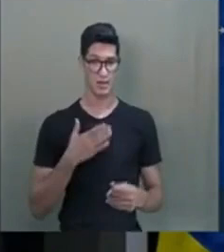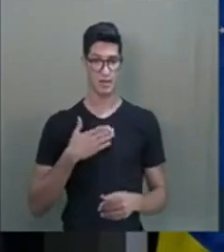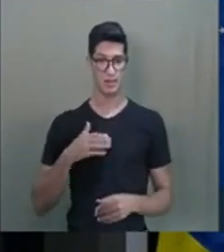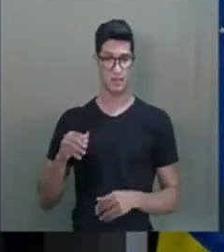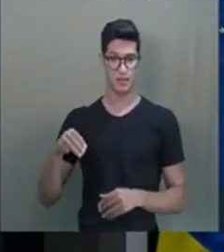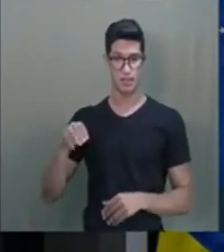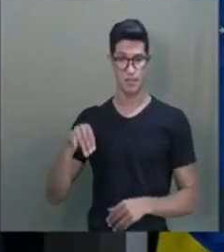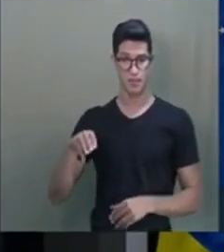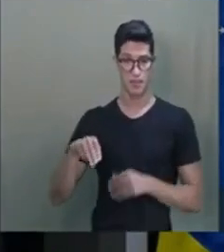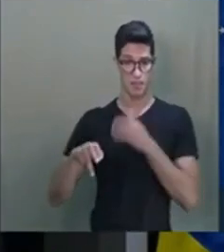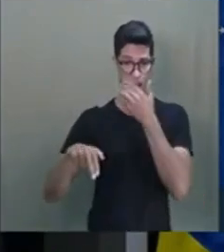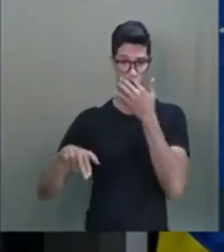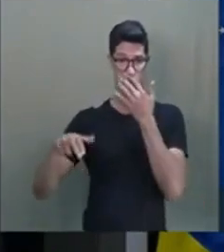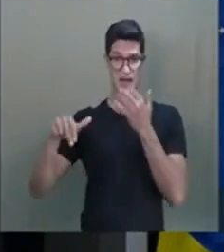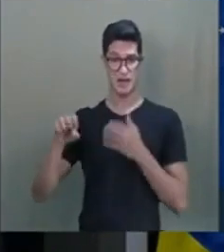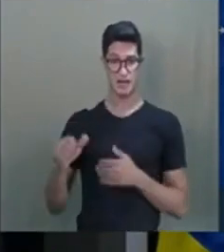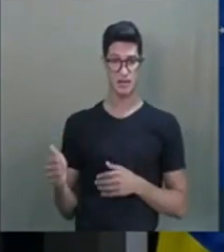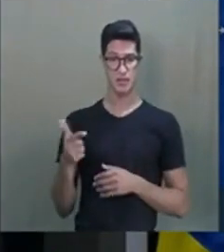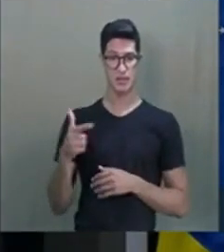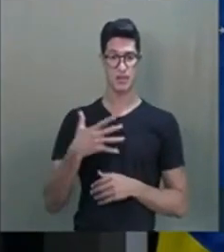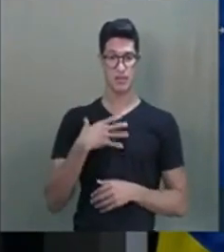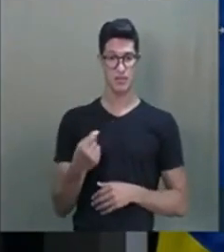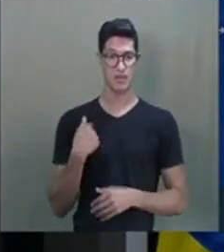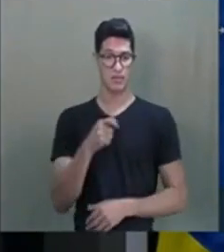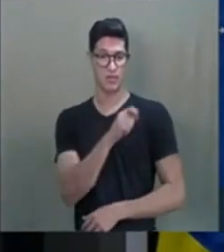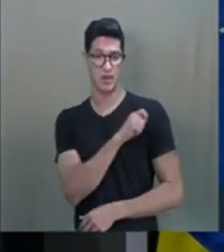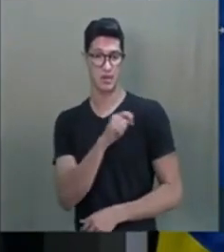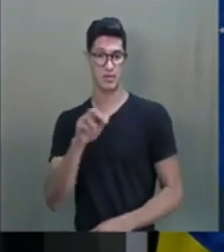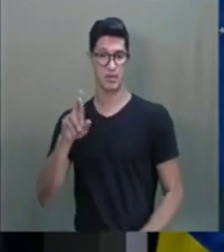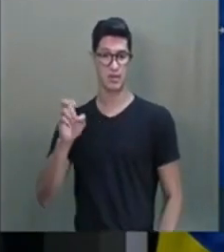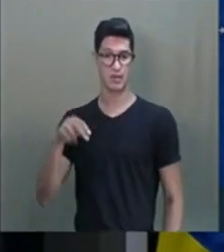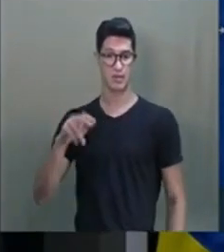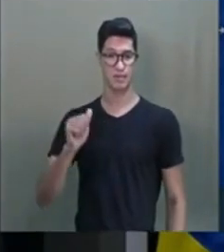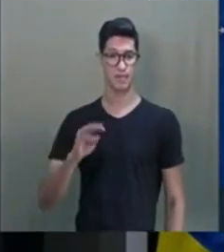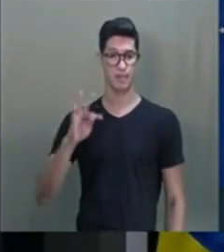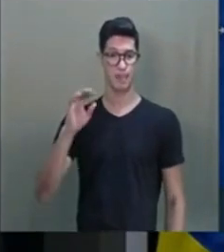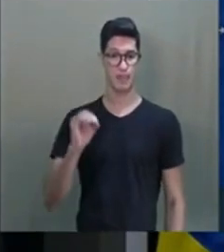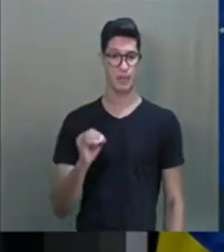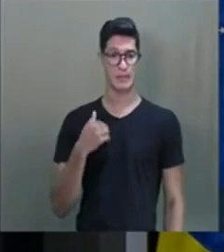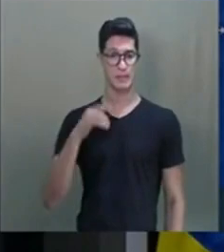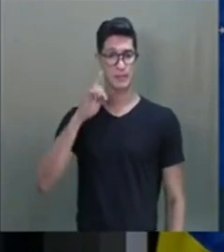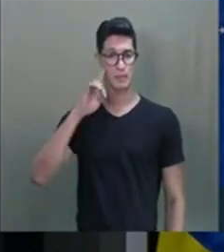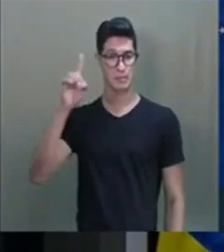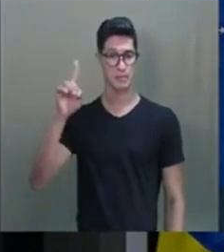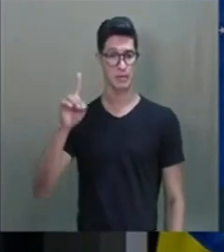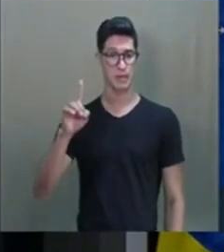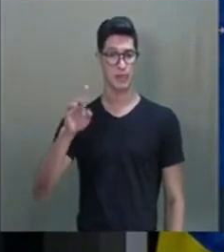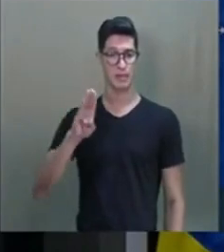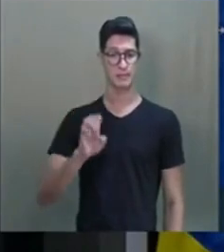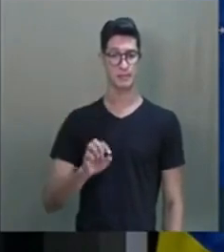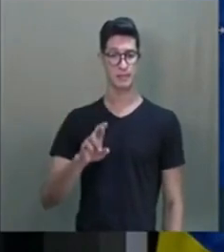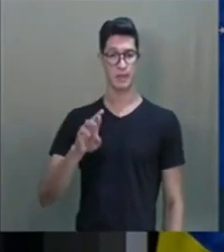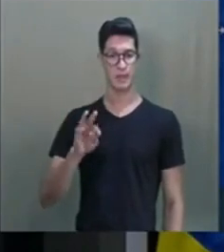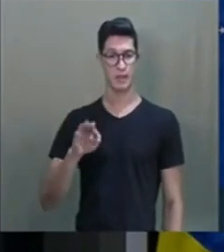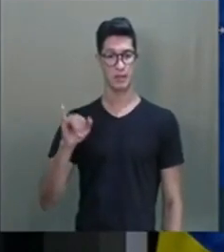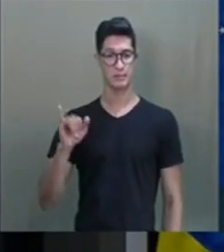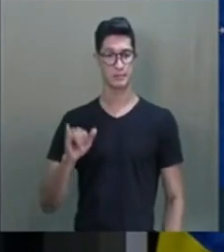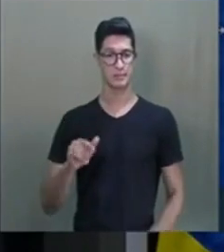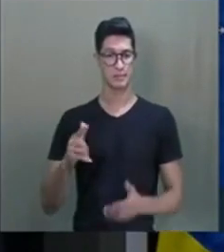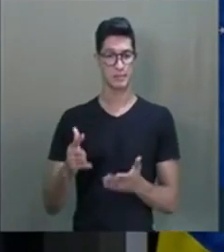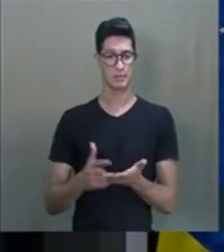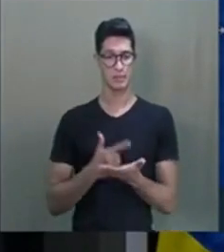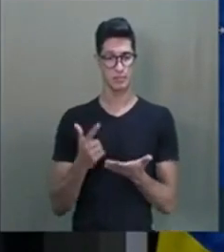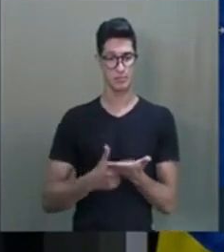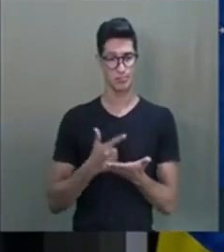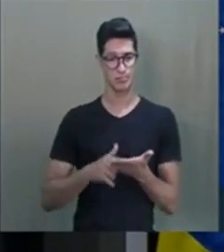não teve filhos, o Renato não teve filhos. Eu fui aluna do Renato Bertatti. E um dia o Berti estava escrevendo aquele livro para as